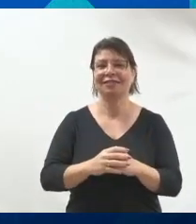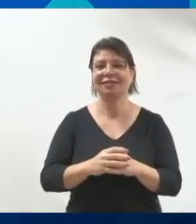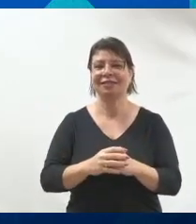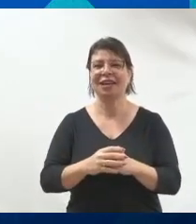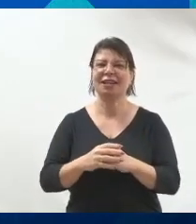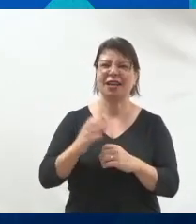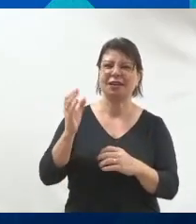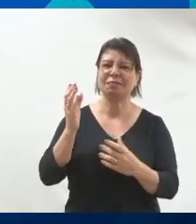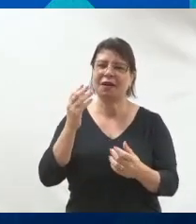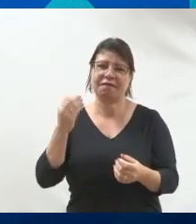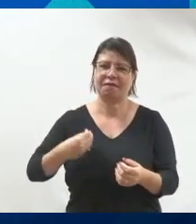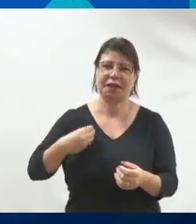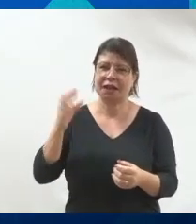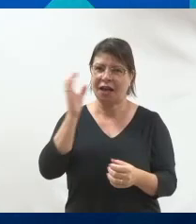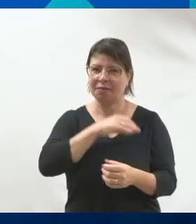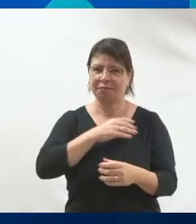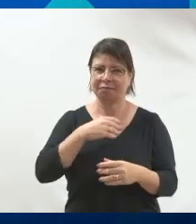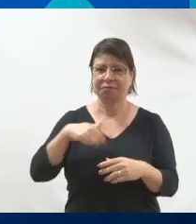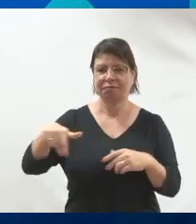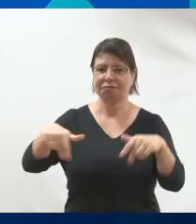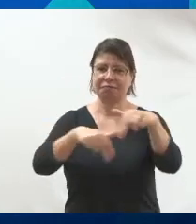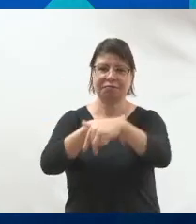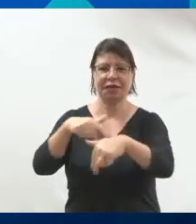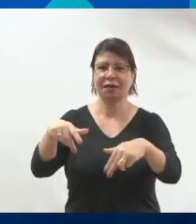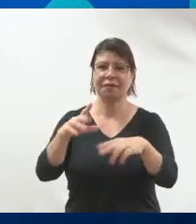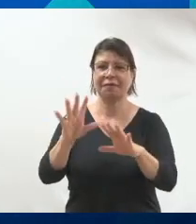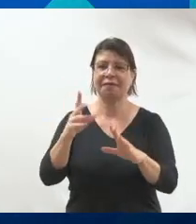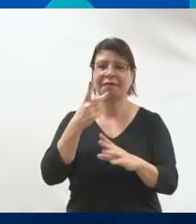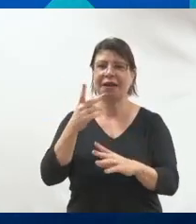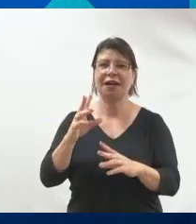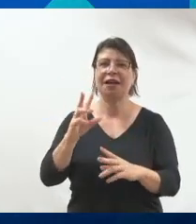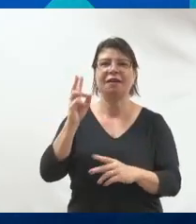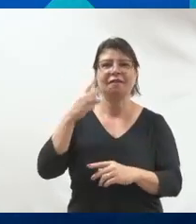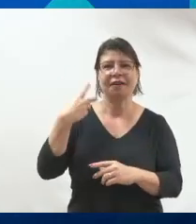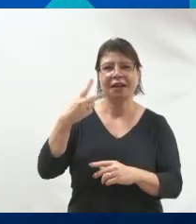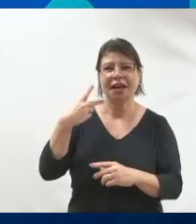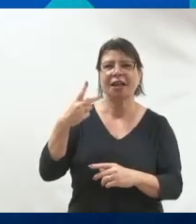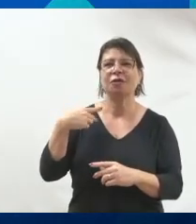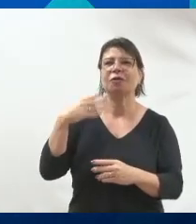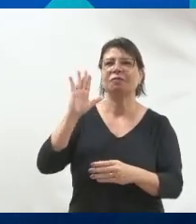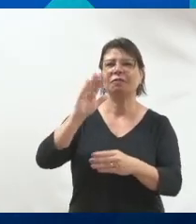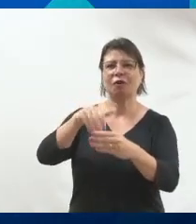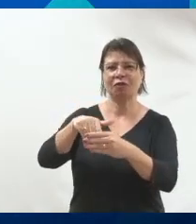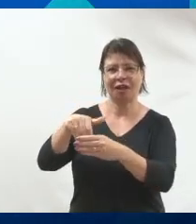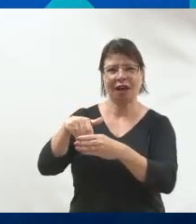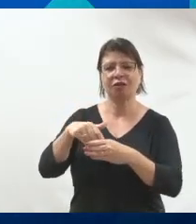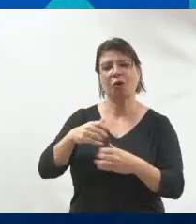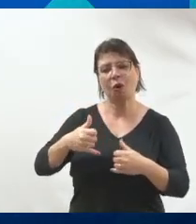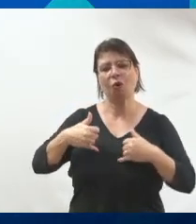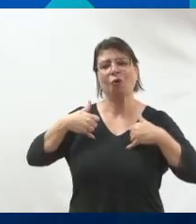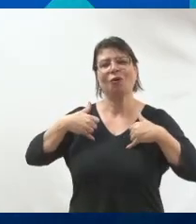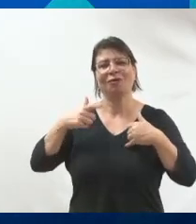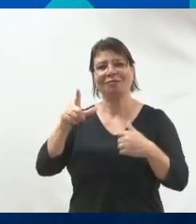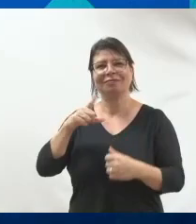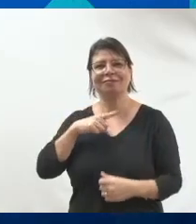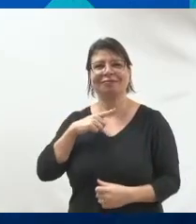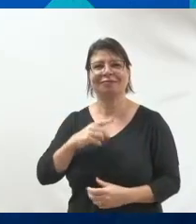em porta em porta, tudinho. Falando tudinho. Reveriador, bem votado. Orgulho é orgulho, pô.